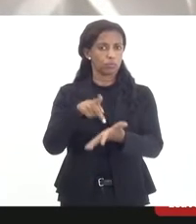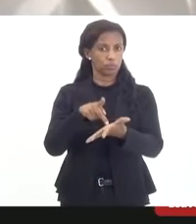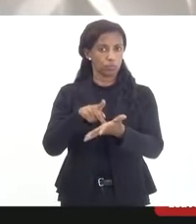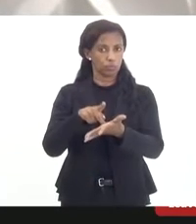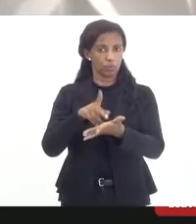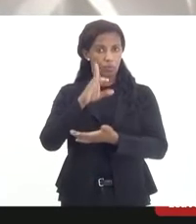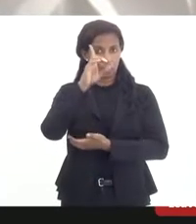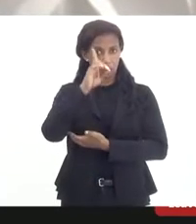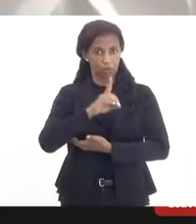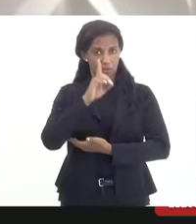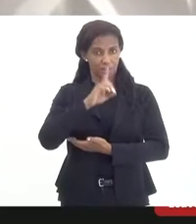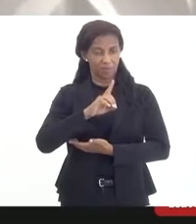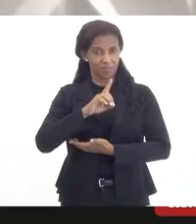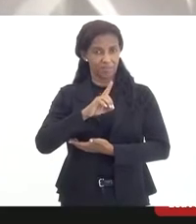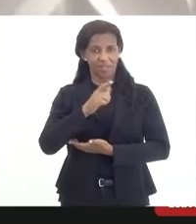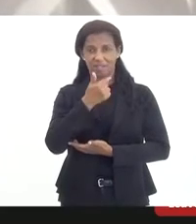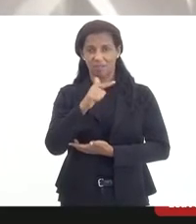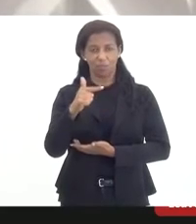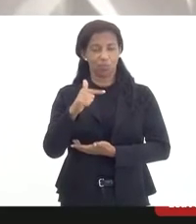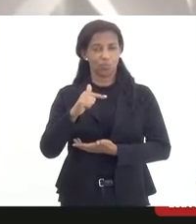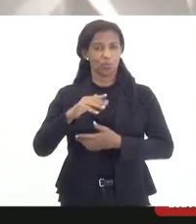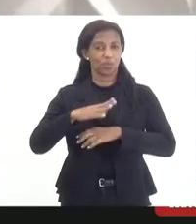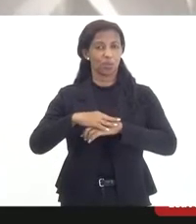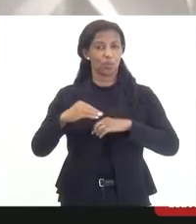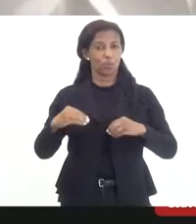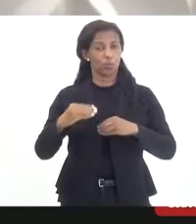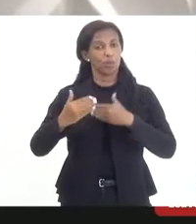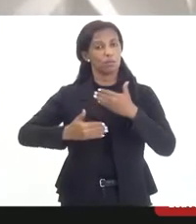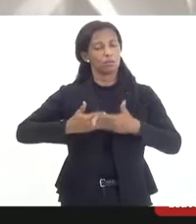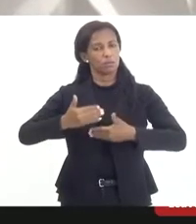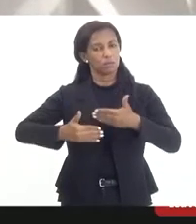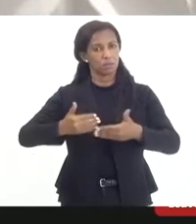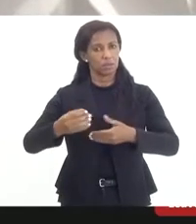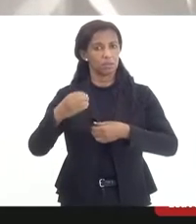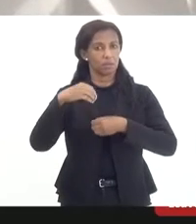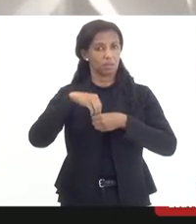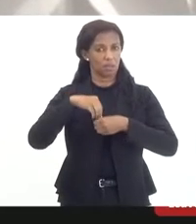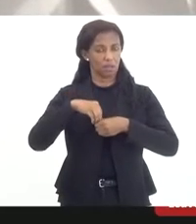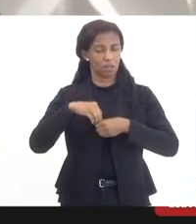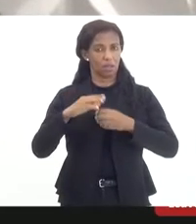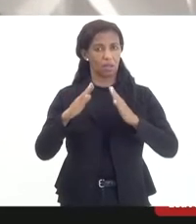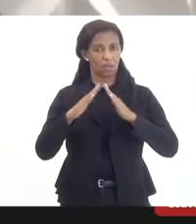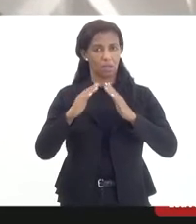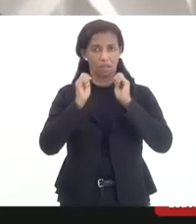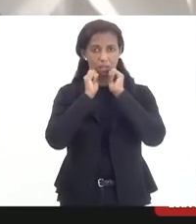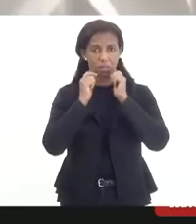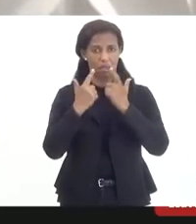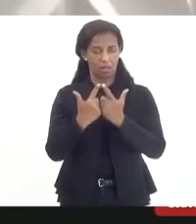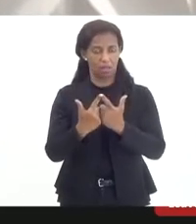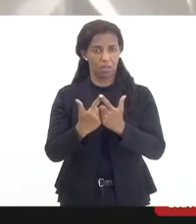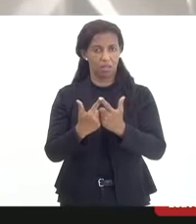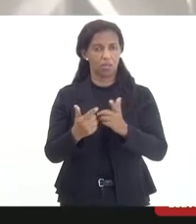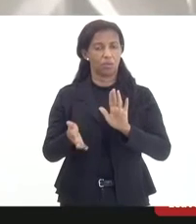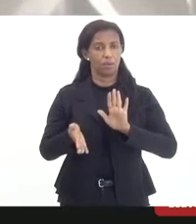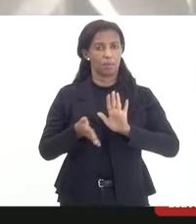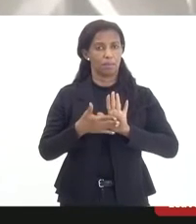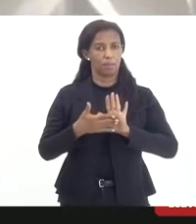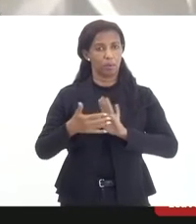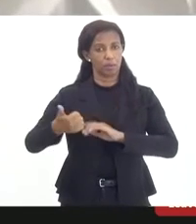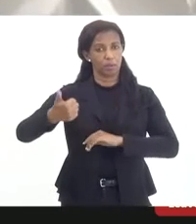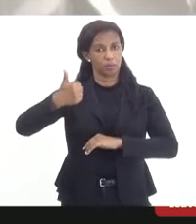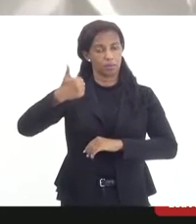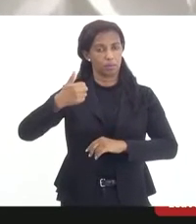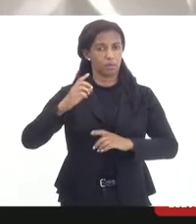deficiências irreversíveis, ele está em andamento na nossa casa, foi colocado em pauta em primeira